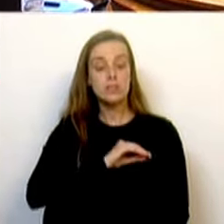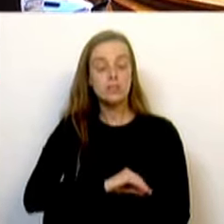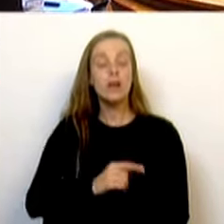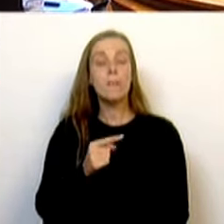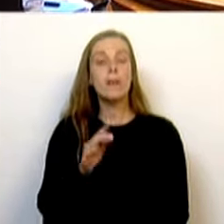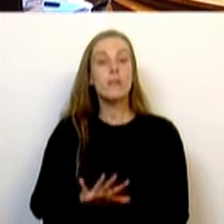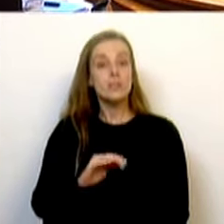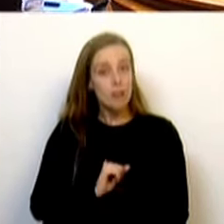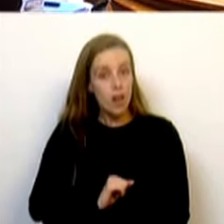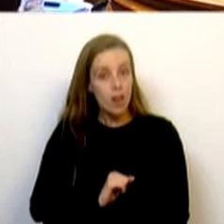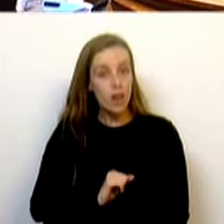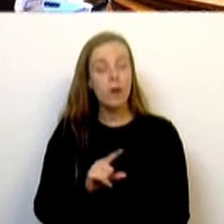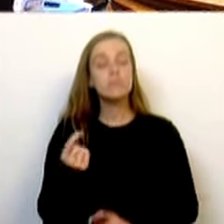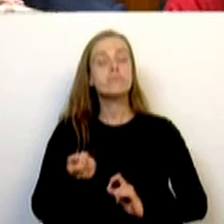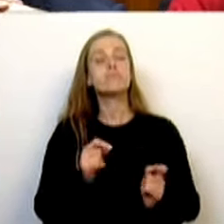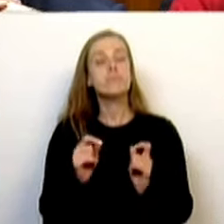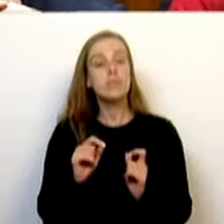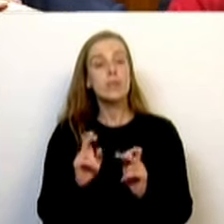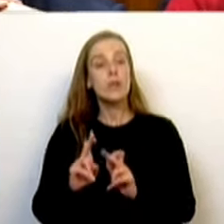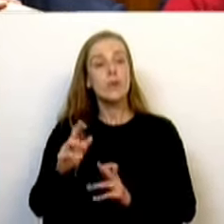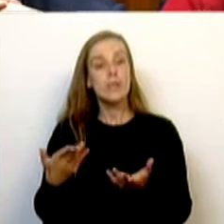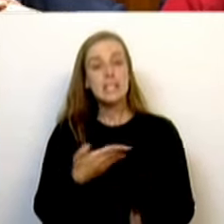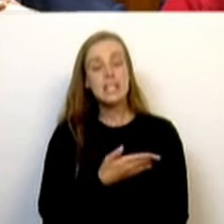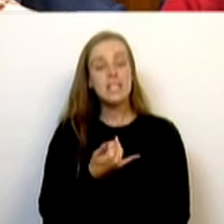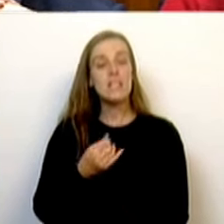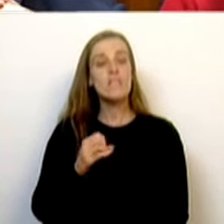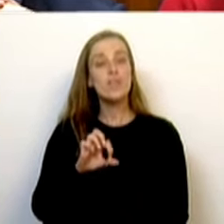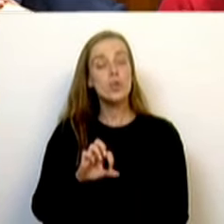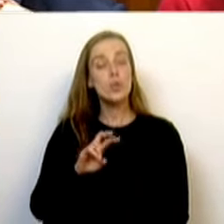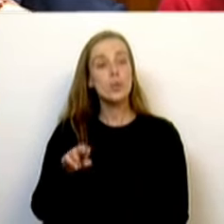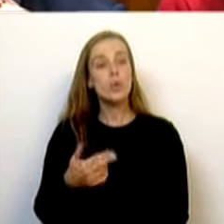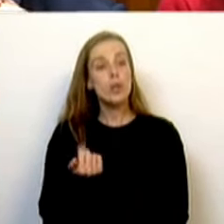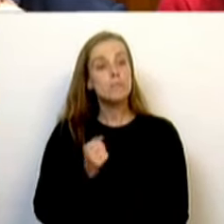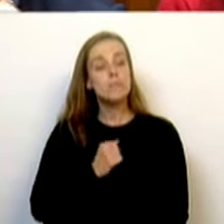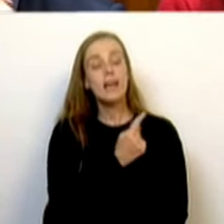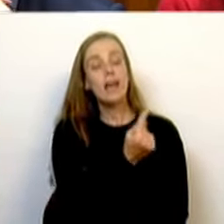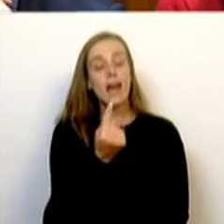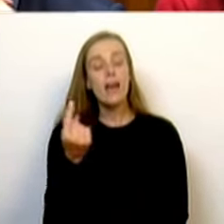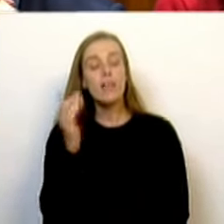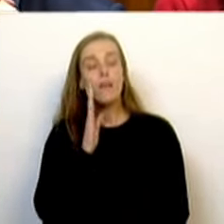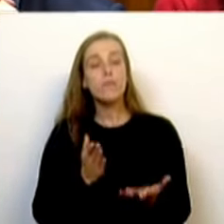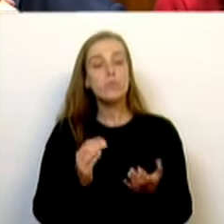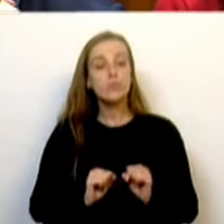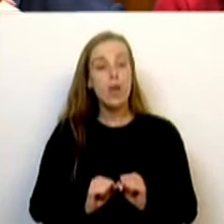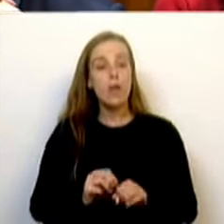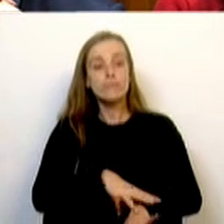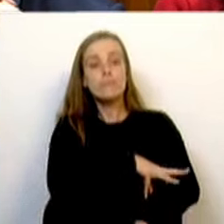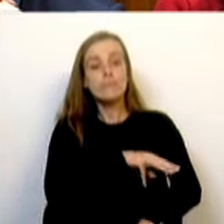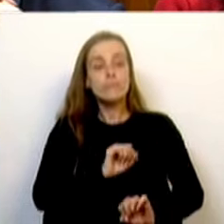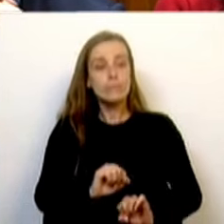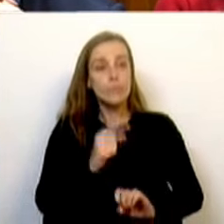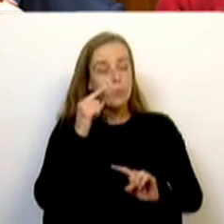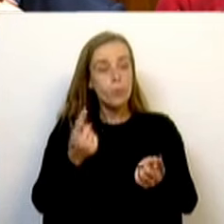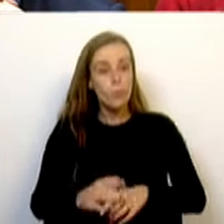euros ou querem discutir o aumento de 728 euros para cada funcionário na Administração Pública?